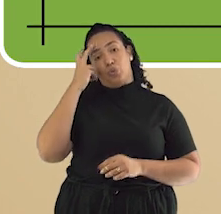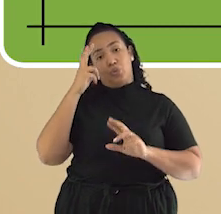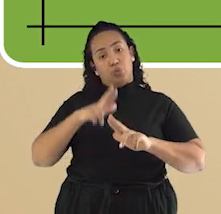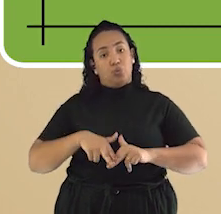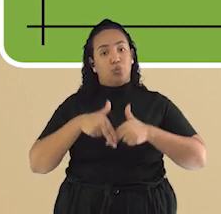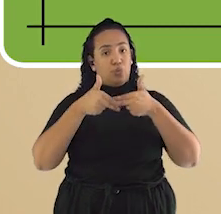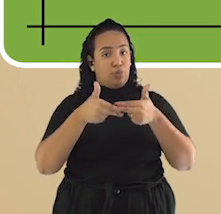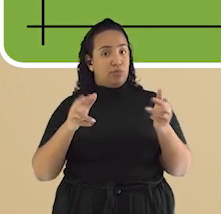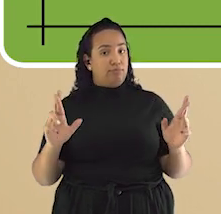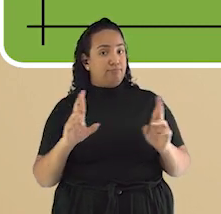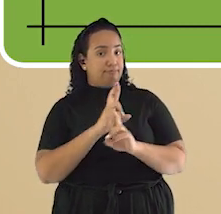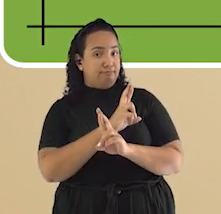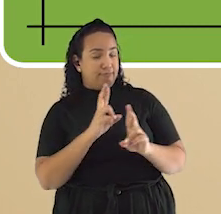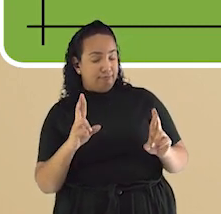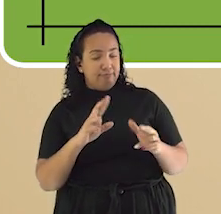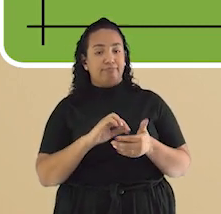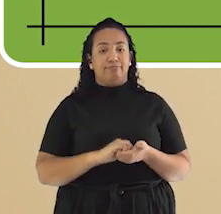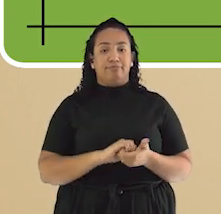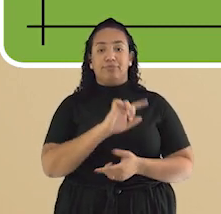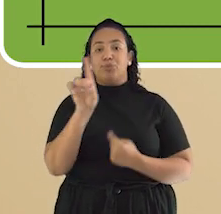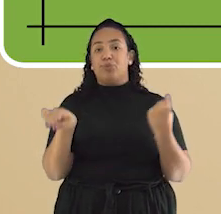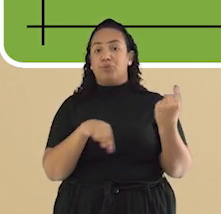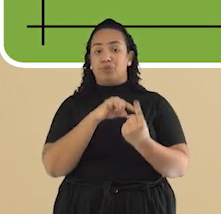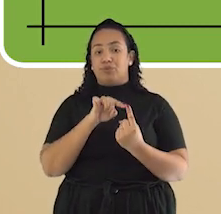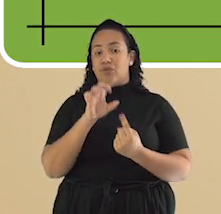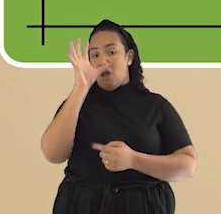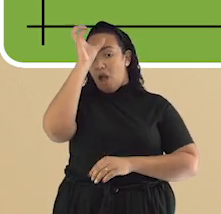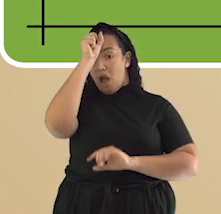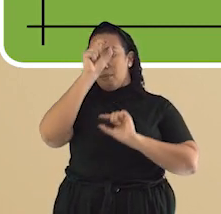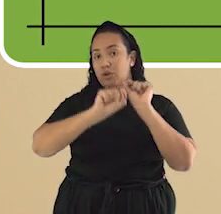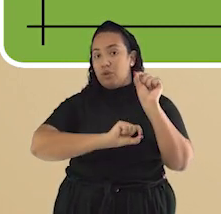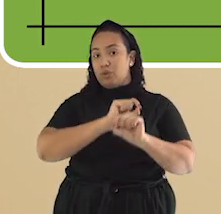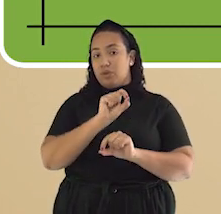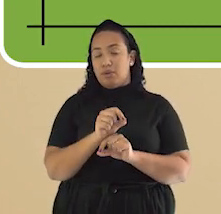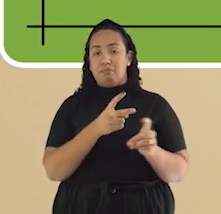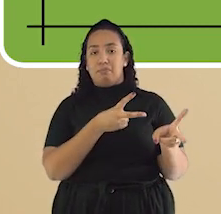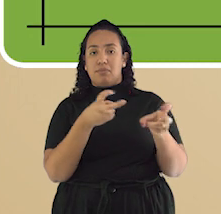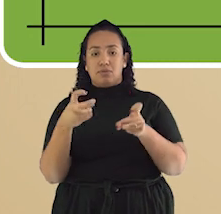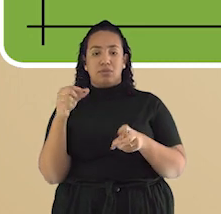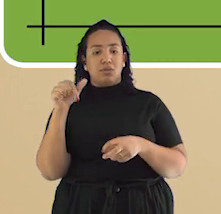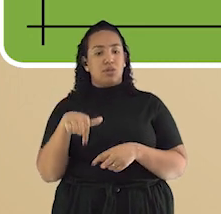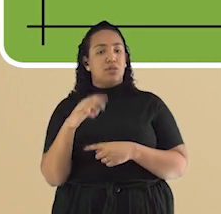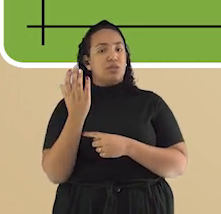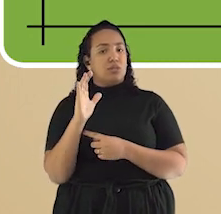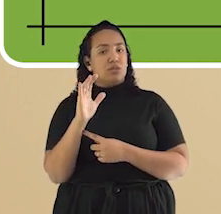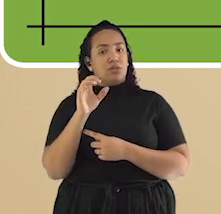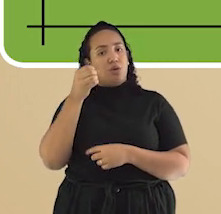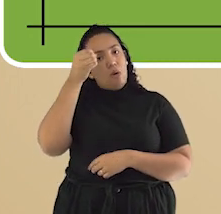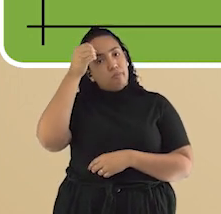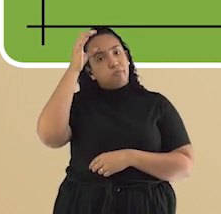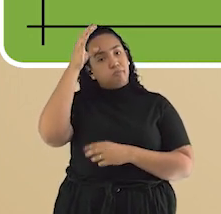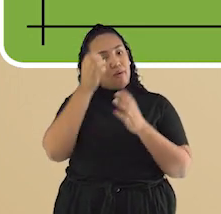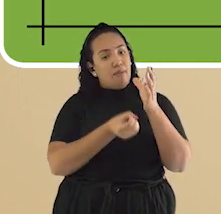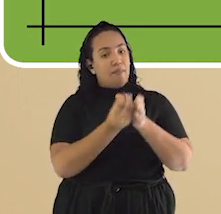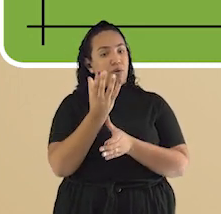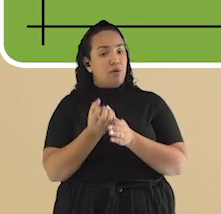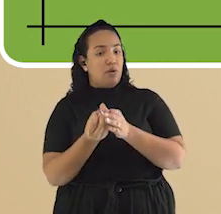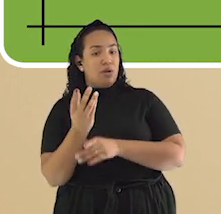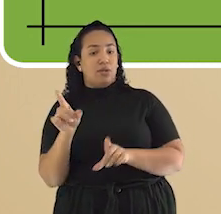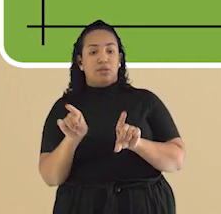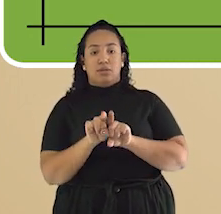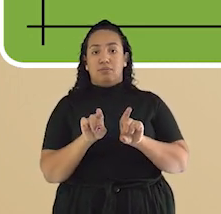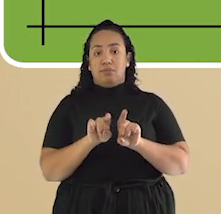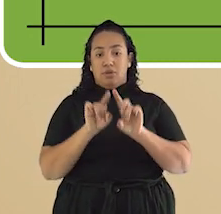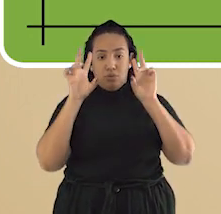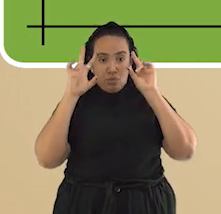-raciais. O objetivo de aprendizagem é compreender a ciência como um processo de produção de conhecimento e uma atividade humana, histórica,